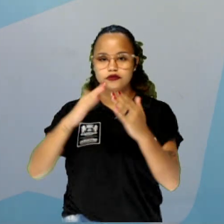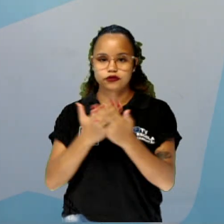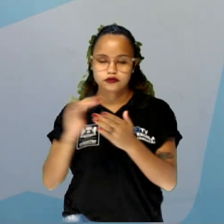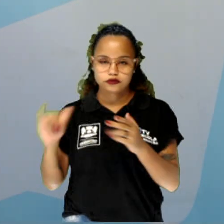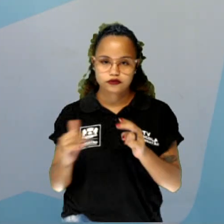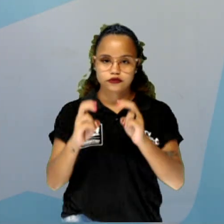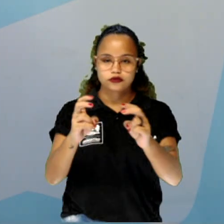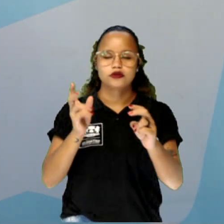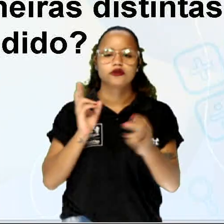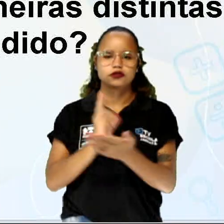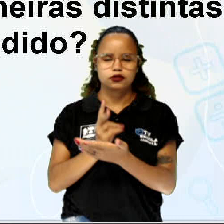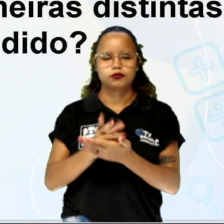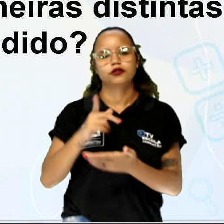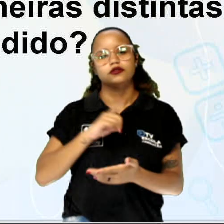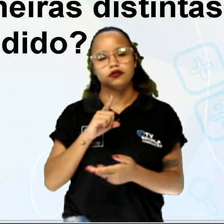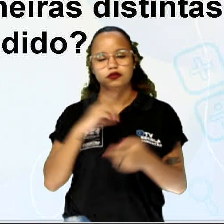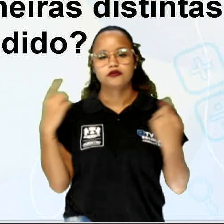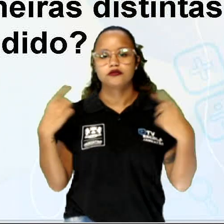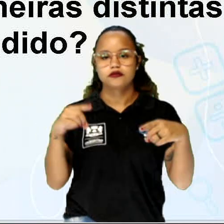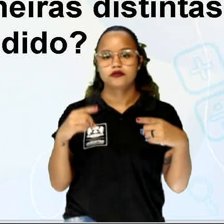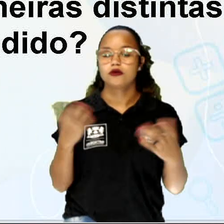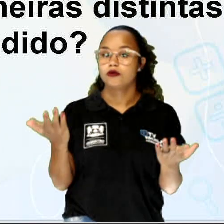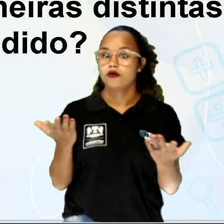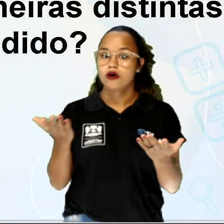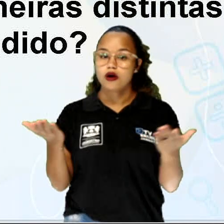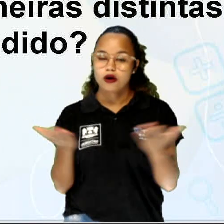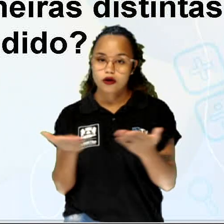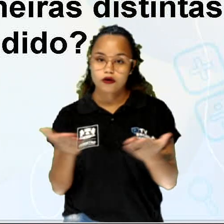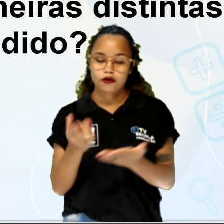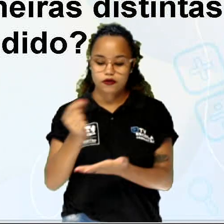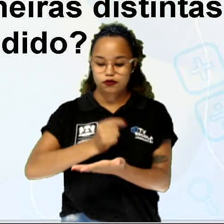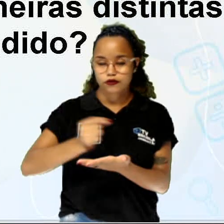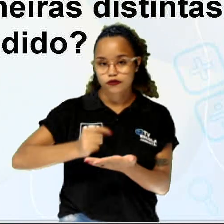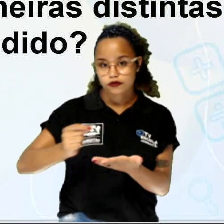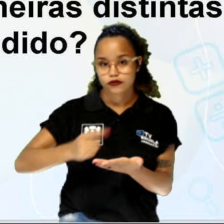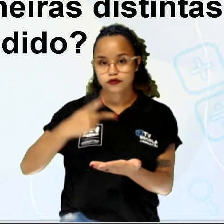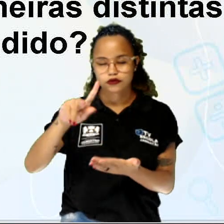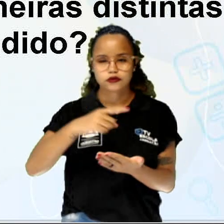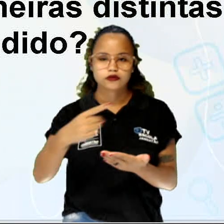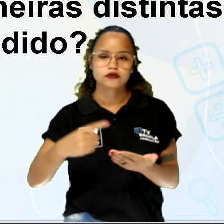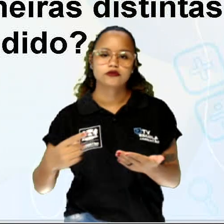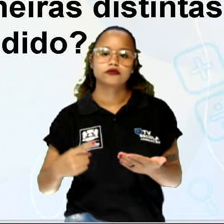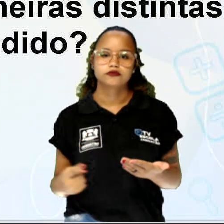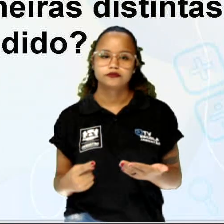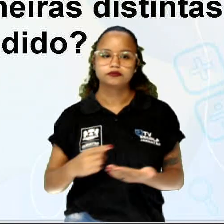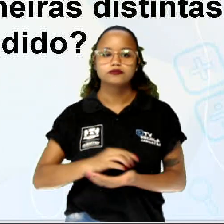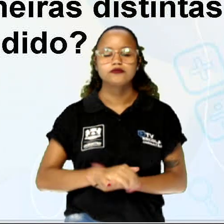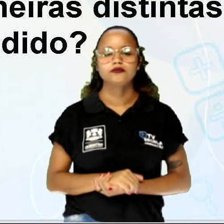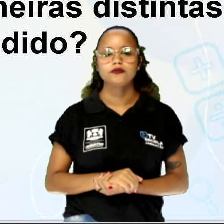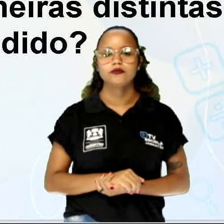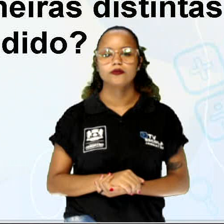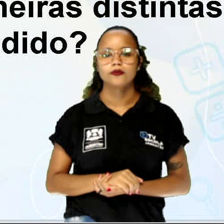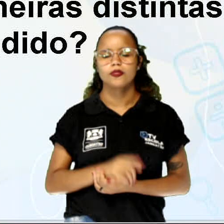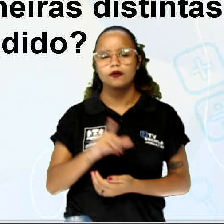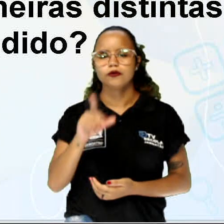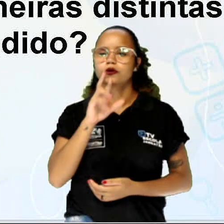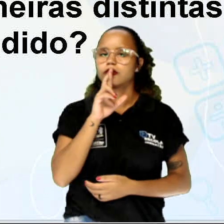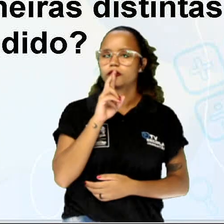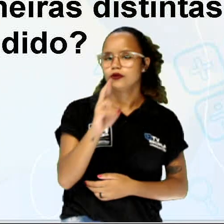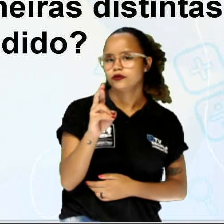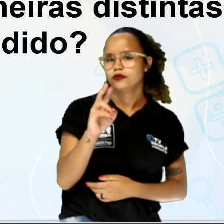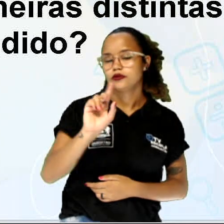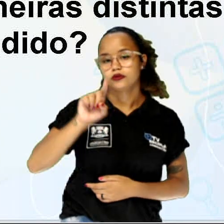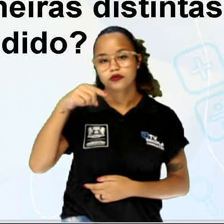sempre deixa no final um desafio. Então, aproveita aí para anotar, tá certo? Anota aí no caderno para você responder